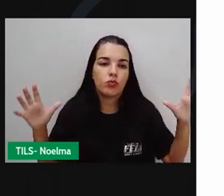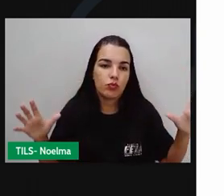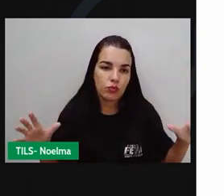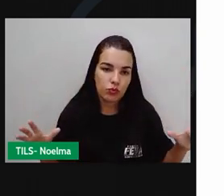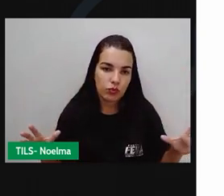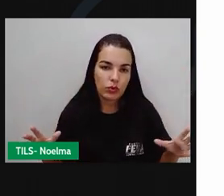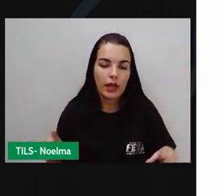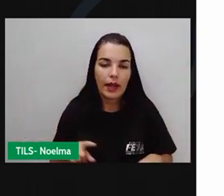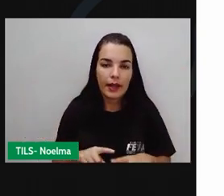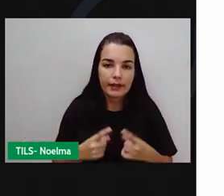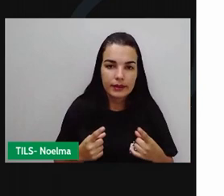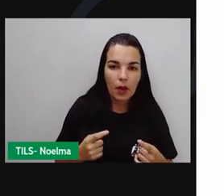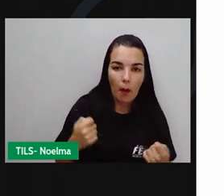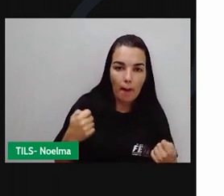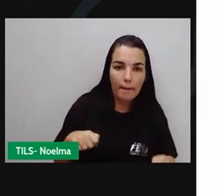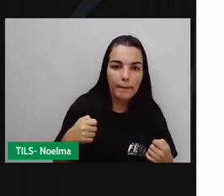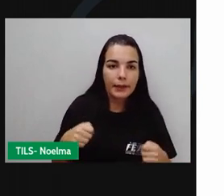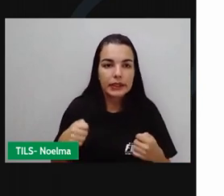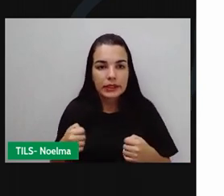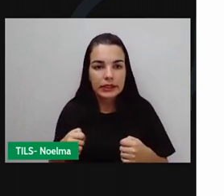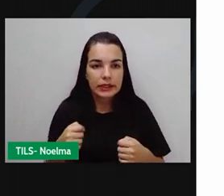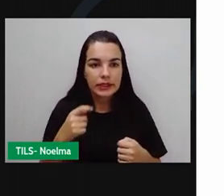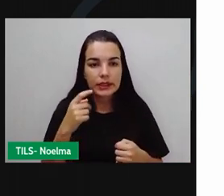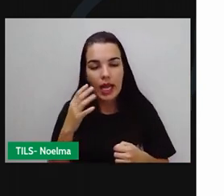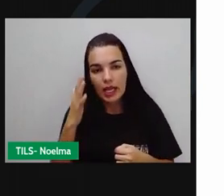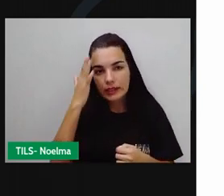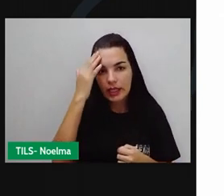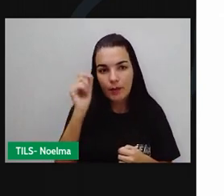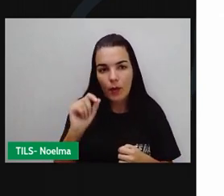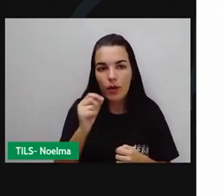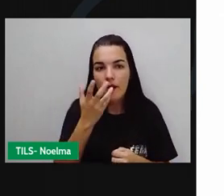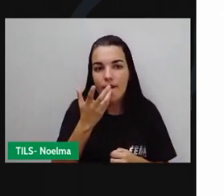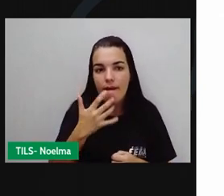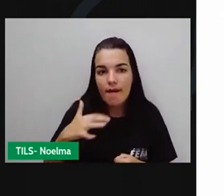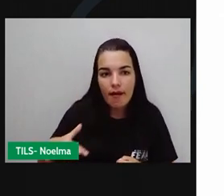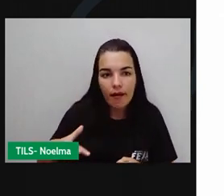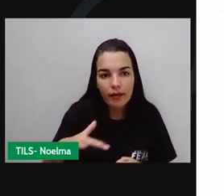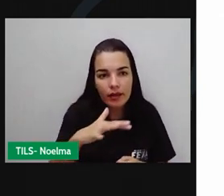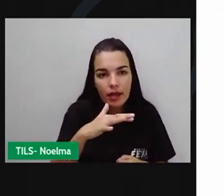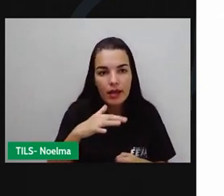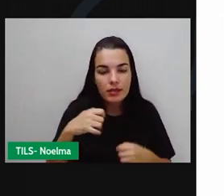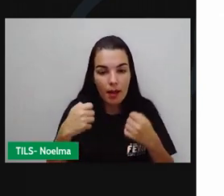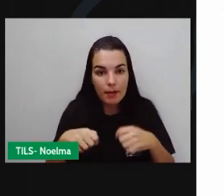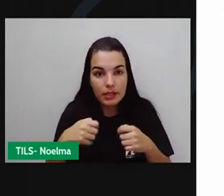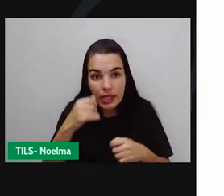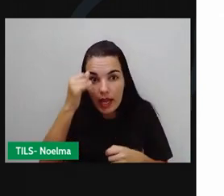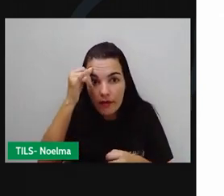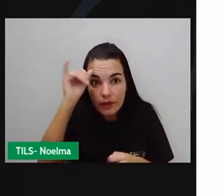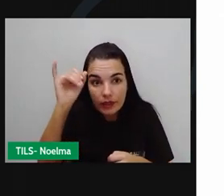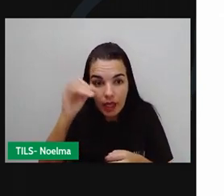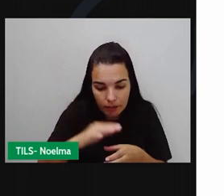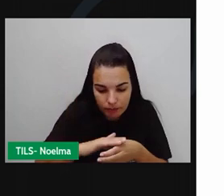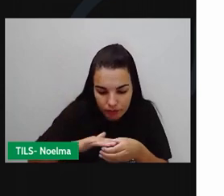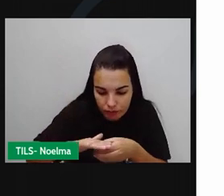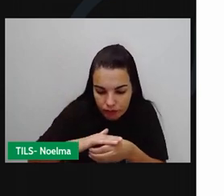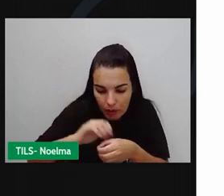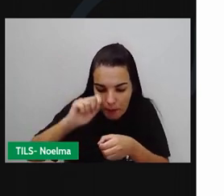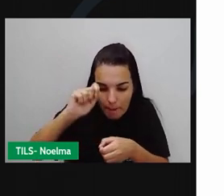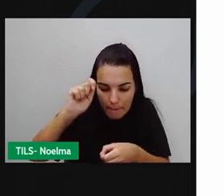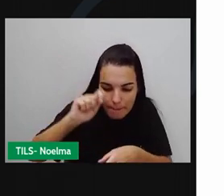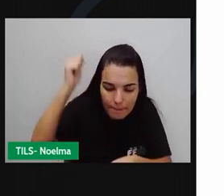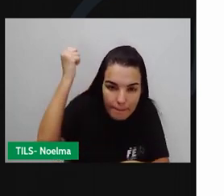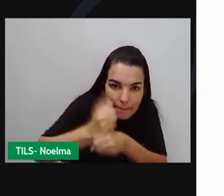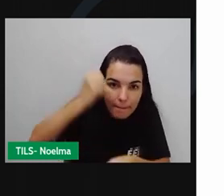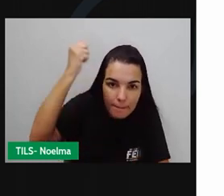ingênuo traque até o bombril que as crianças usam para fazer fagulhas, isso é de risco imensurável. Positivo. O